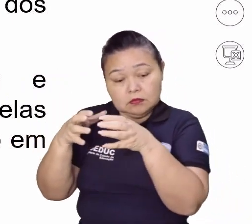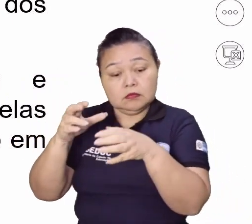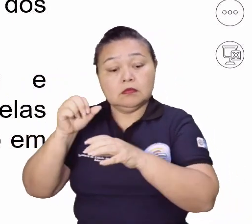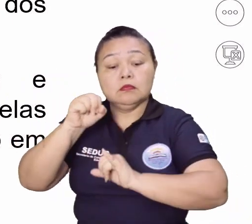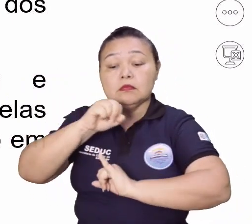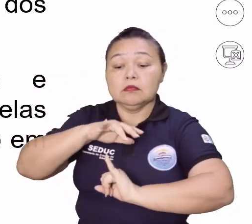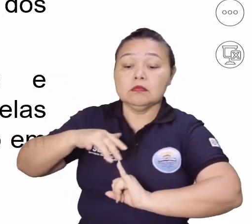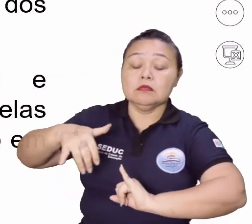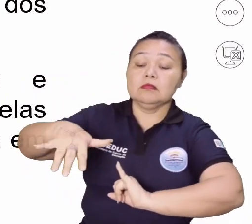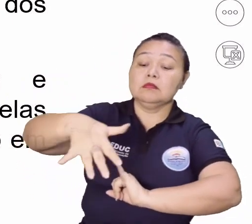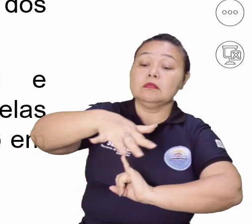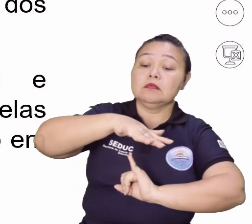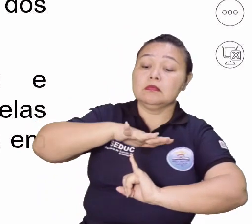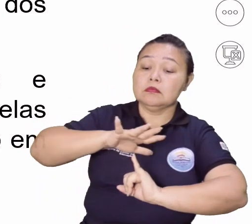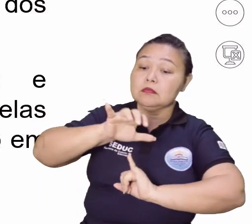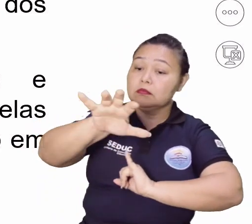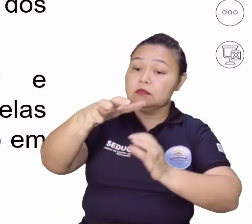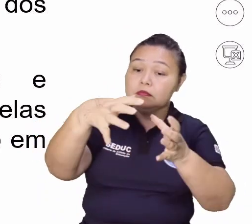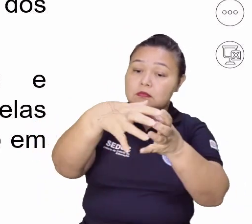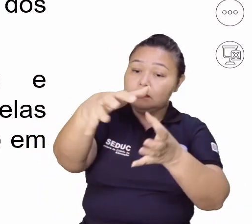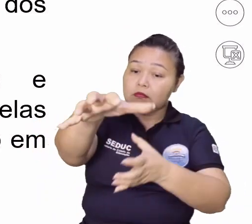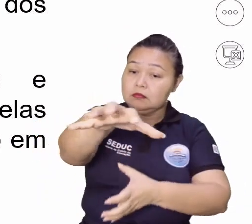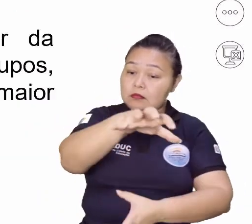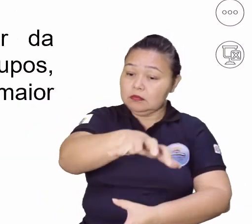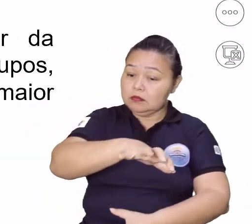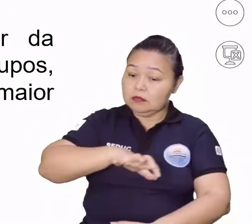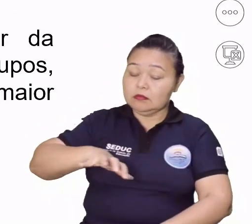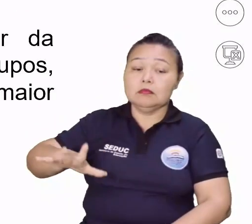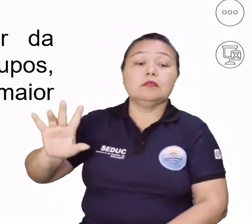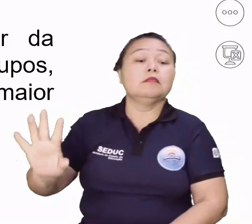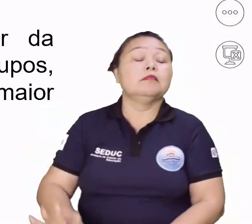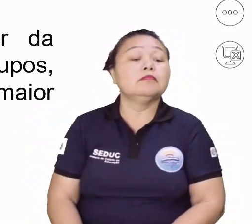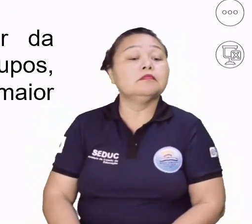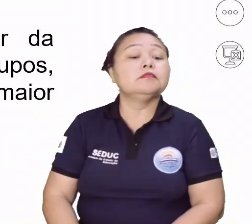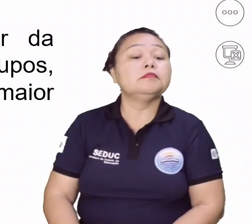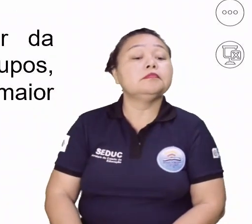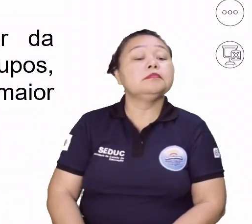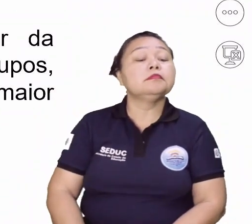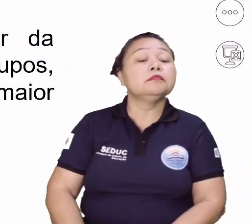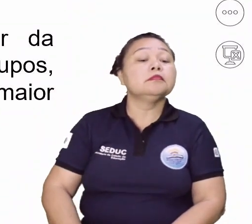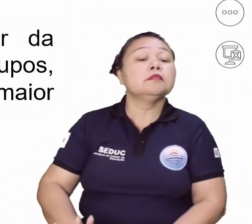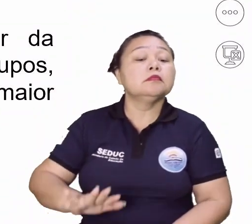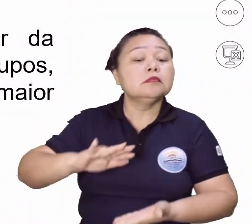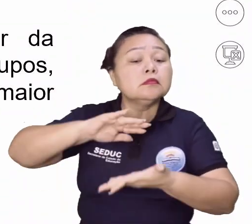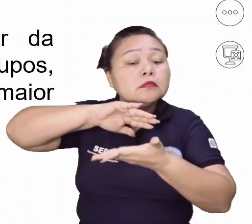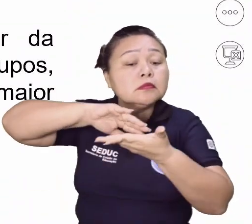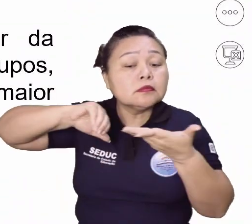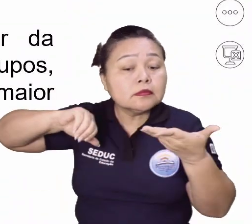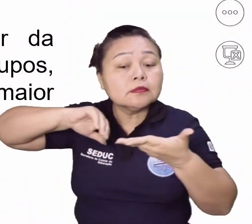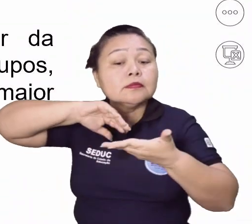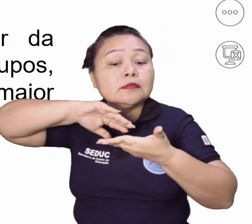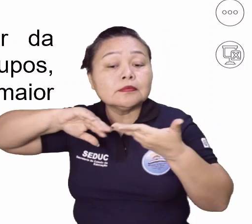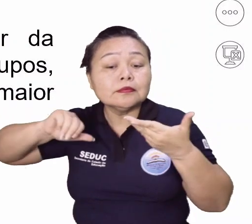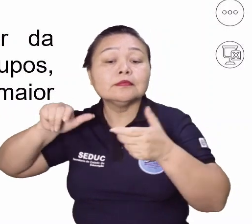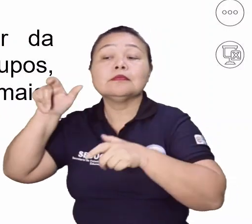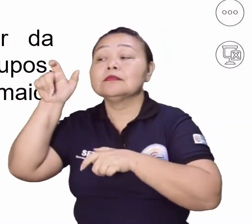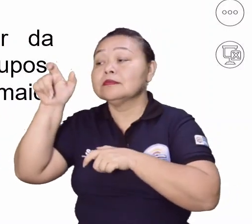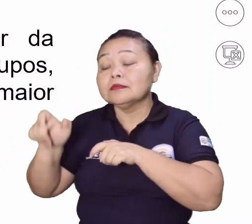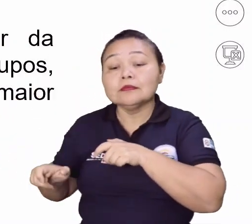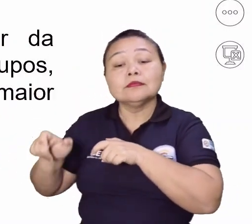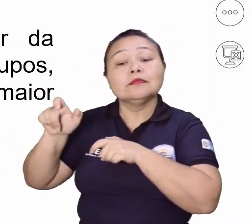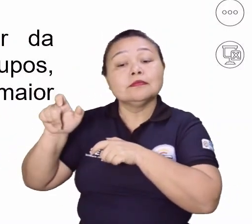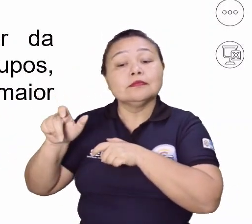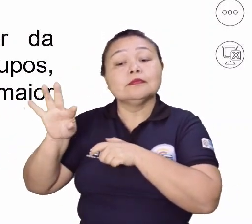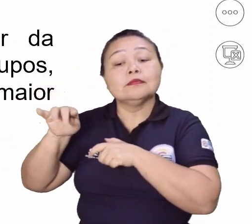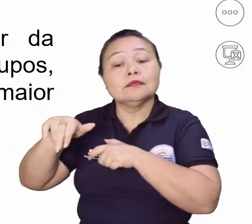Ilhas de produção, gente? Será, hein? Sei não, hein? Vamos para a letra C. Supressão progressiva do trabalhador,